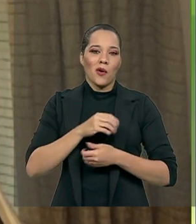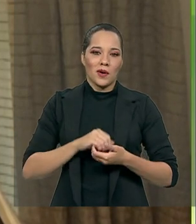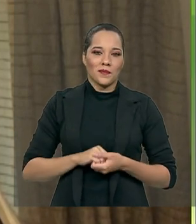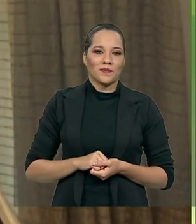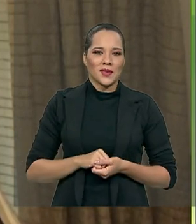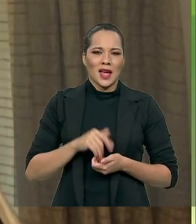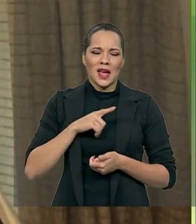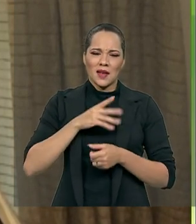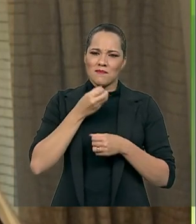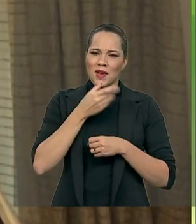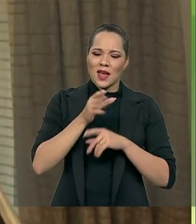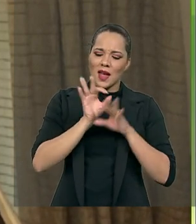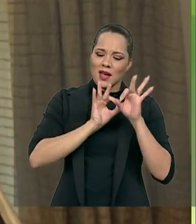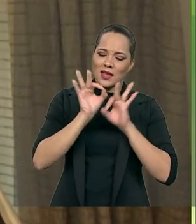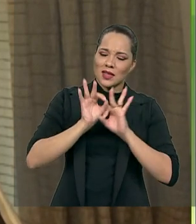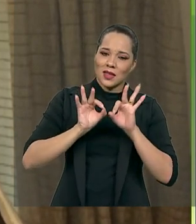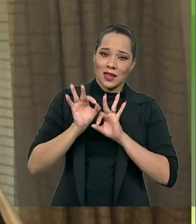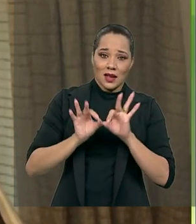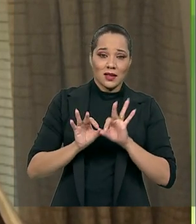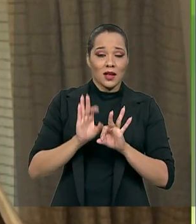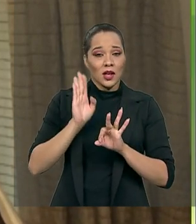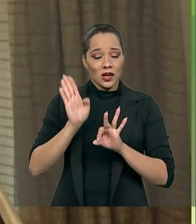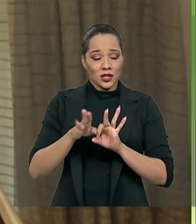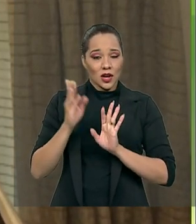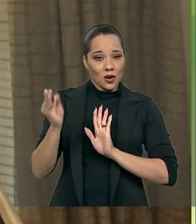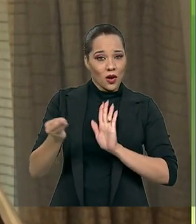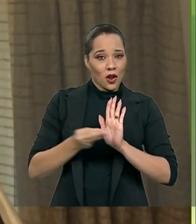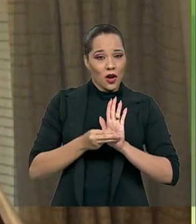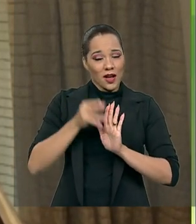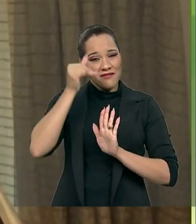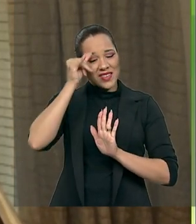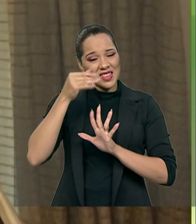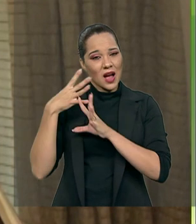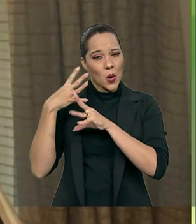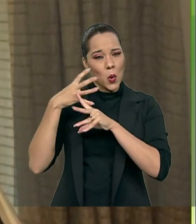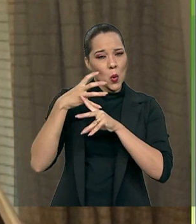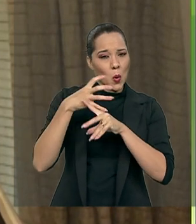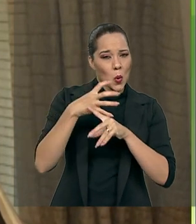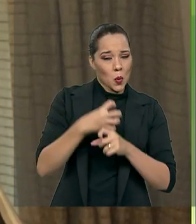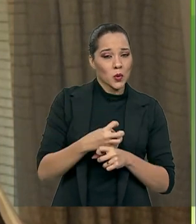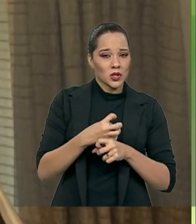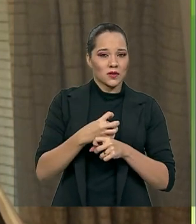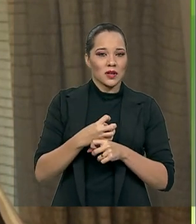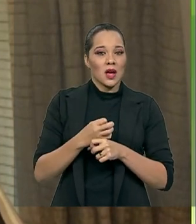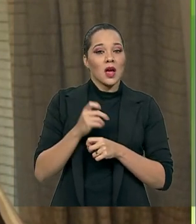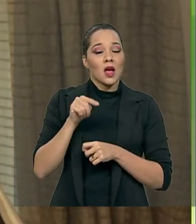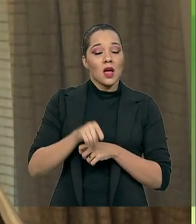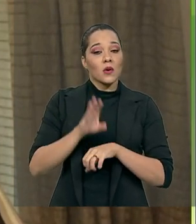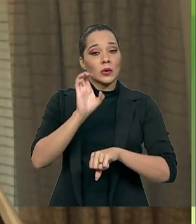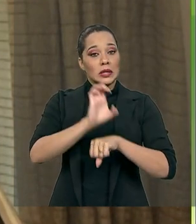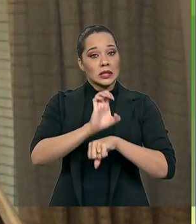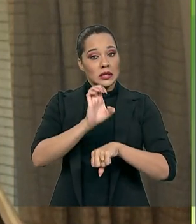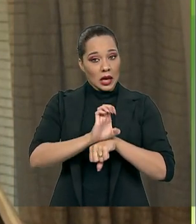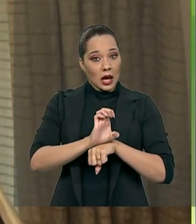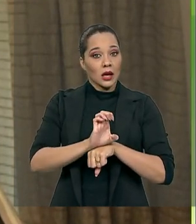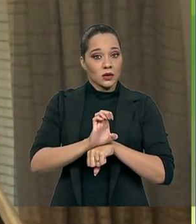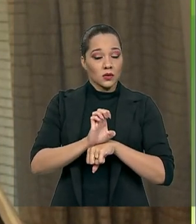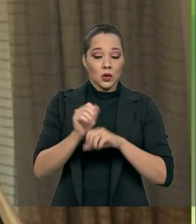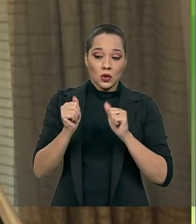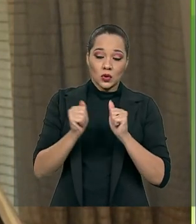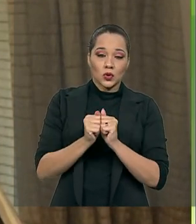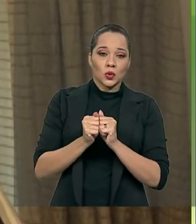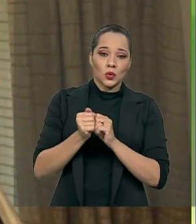muito bem arquitetada e ela já prevê a não-cumulatividade plena. É os Estados que, através de